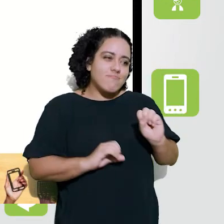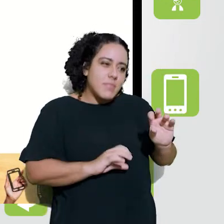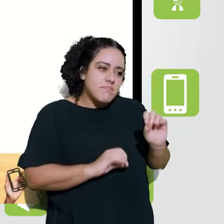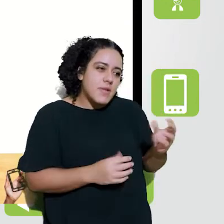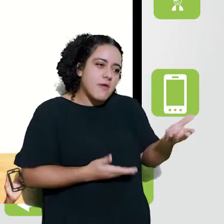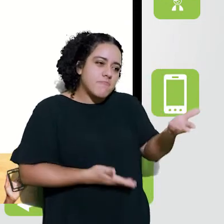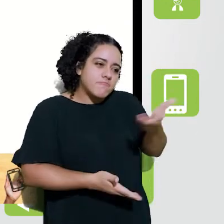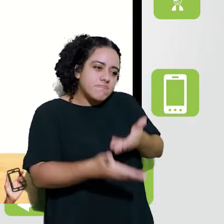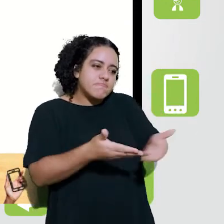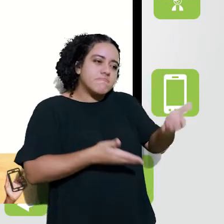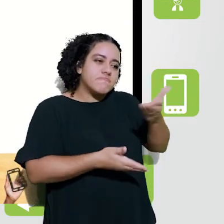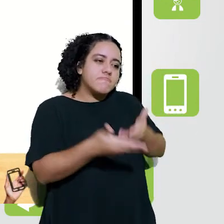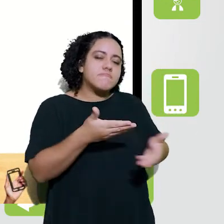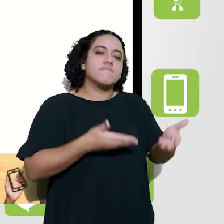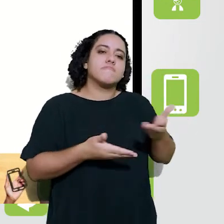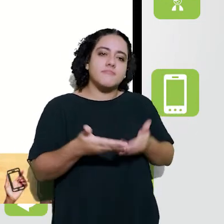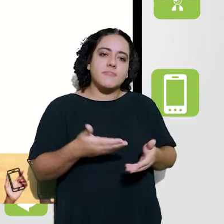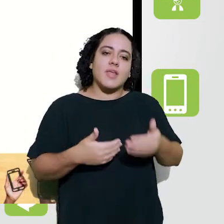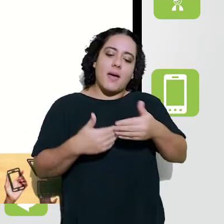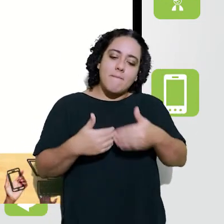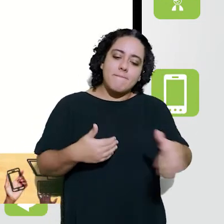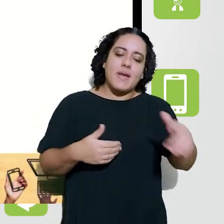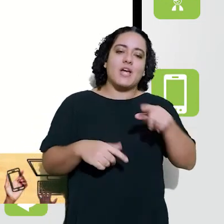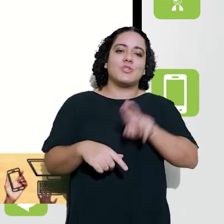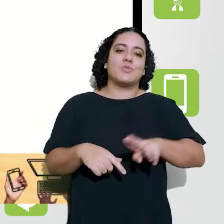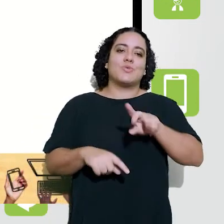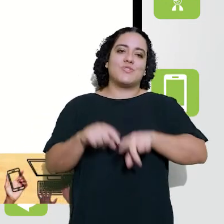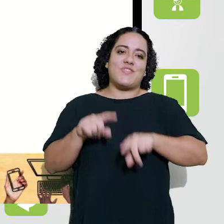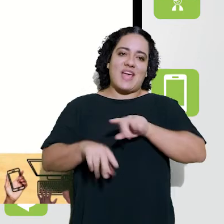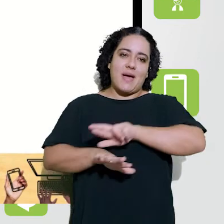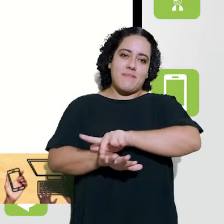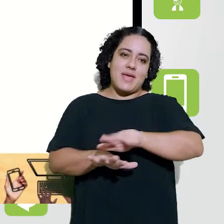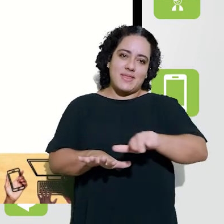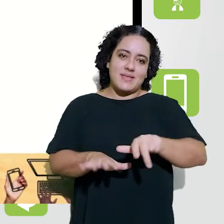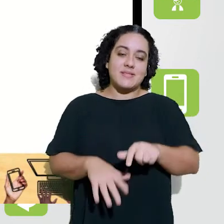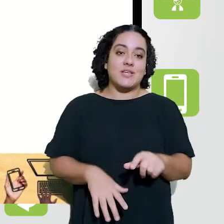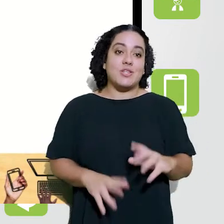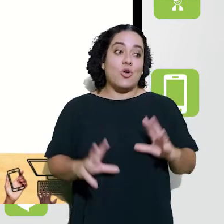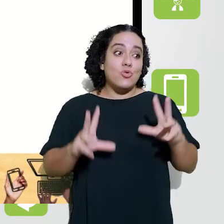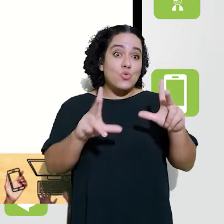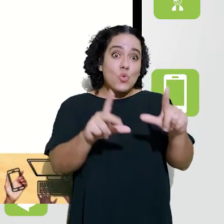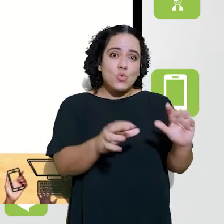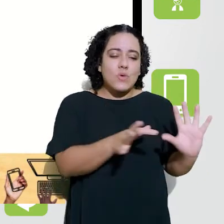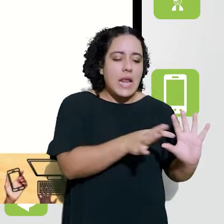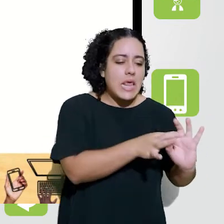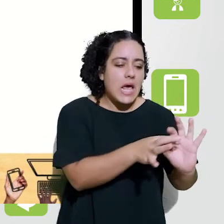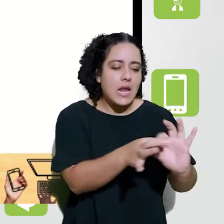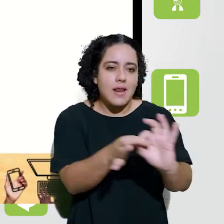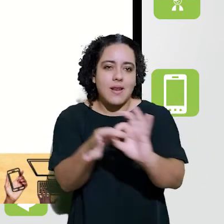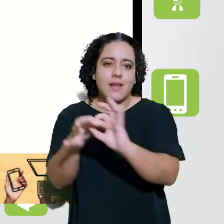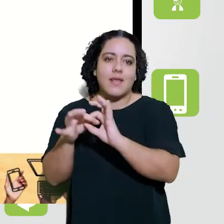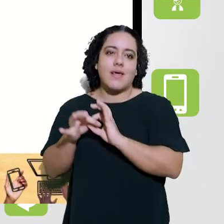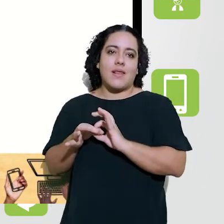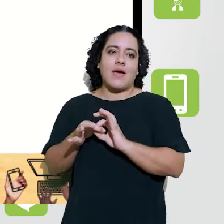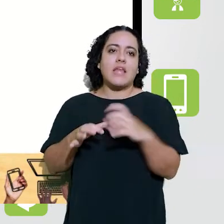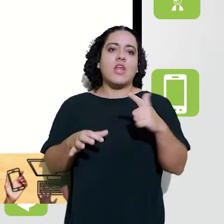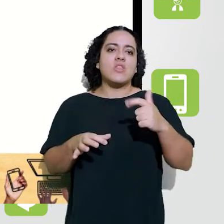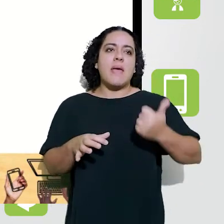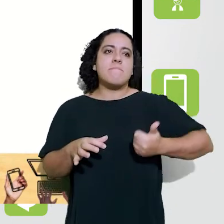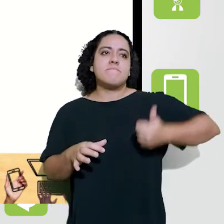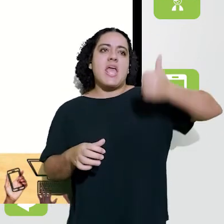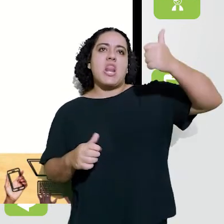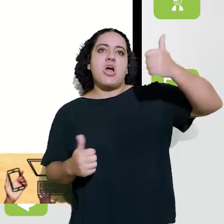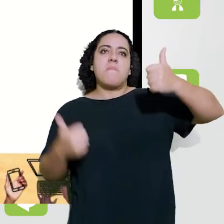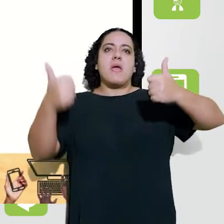conhecimento, a interação com o conhecimento a partir da ferramenta. Então, todos